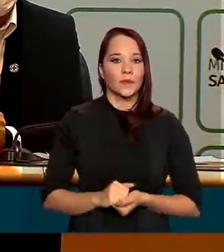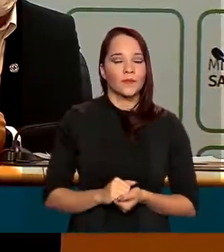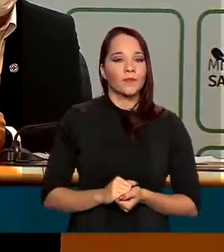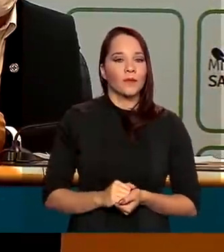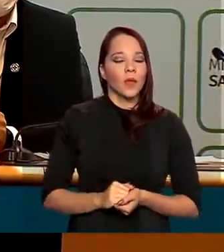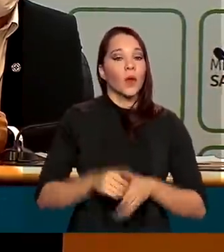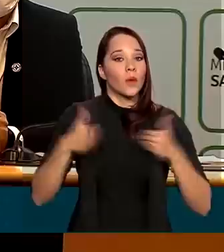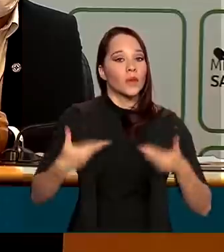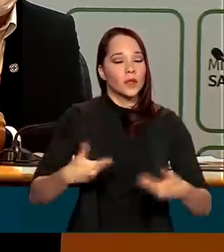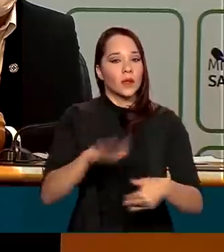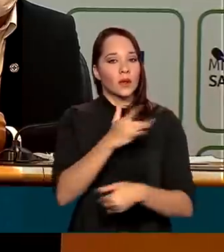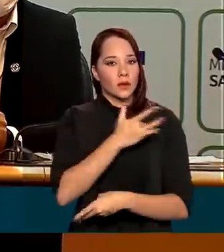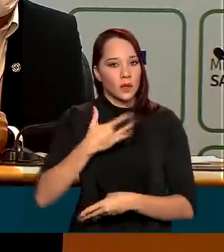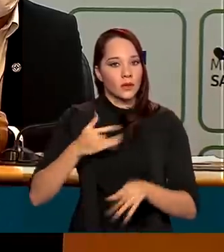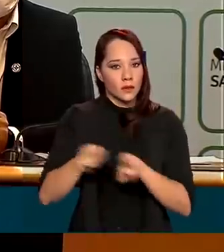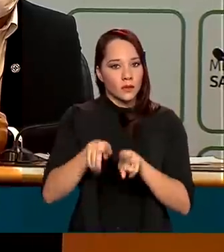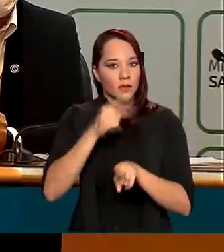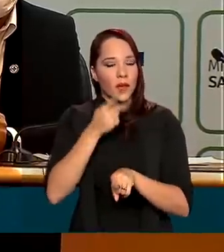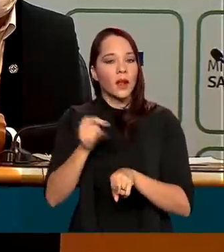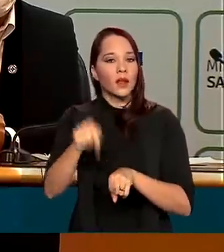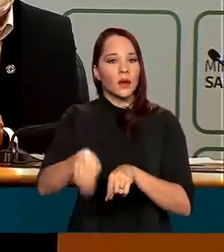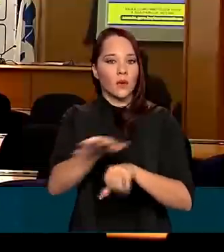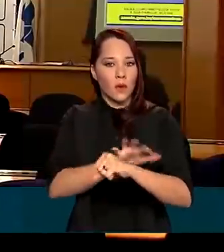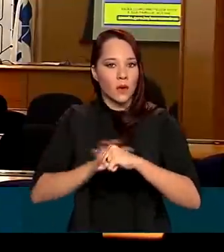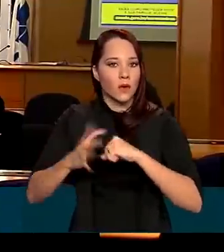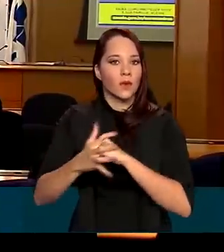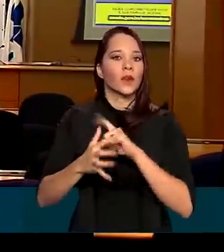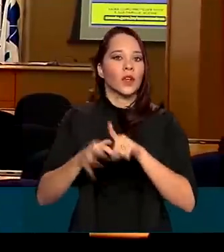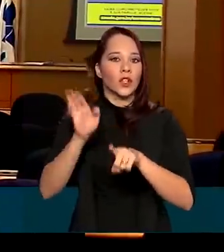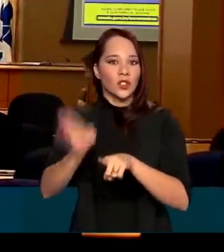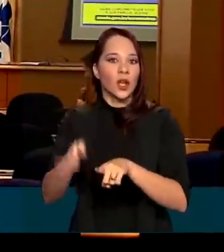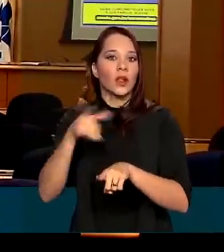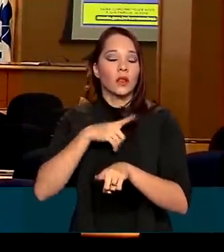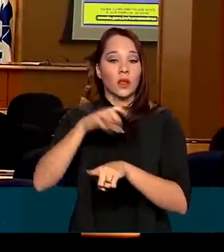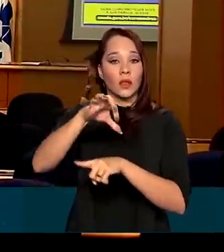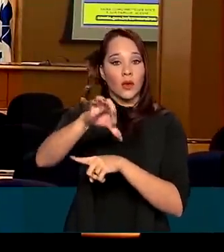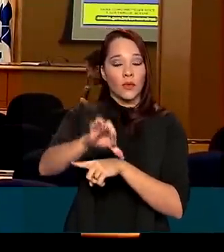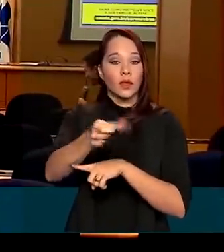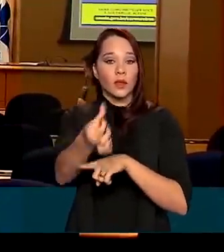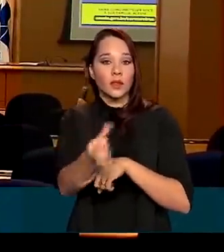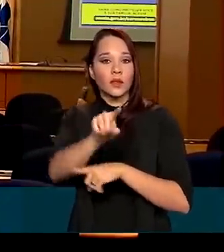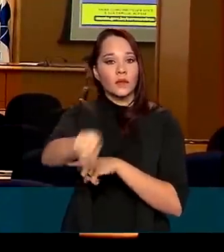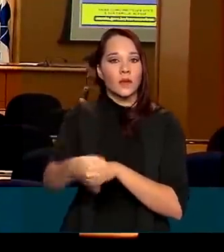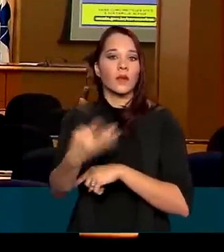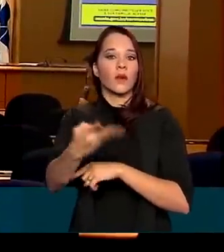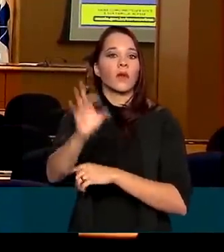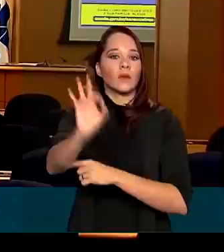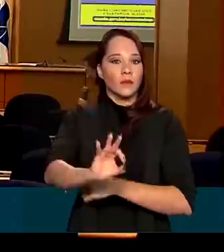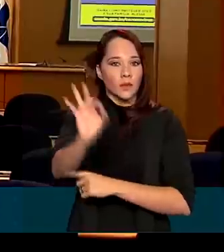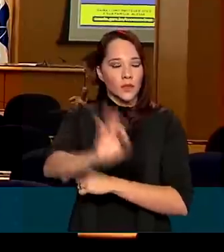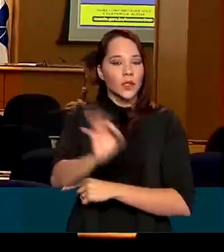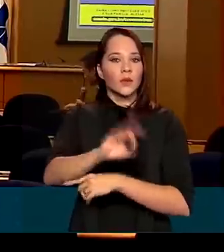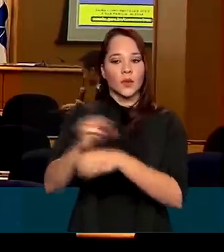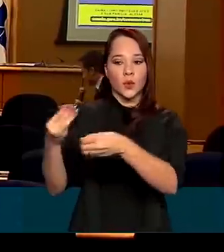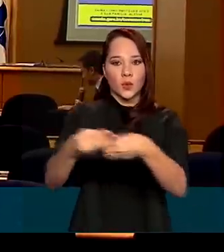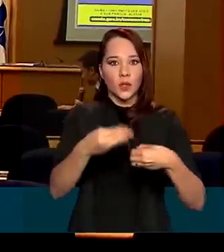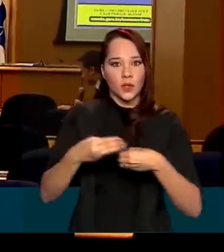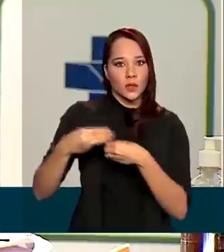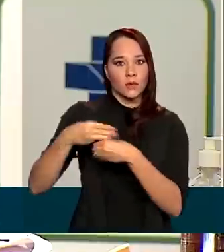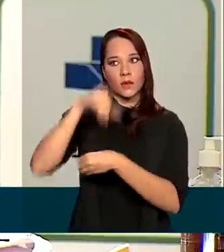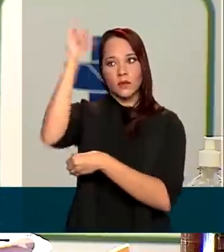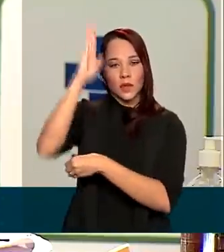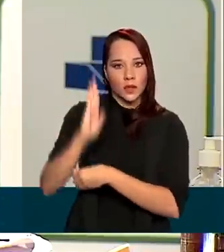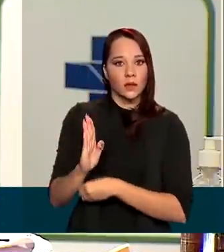segundo o Ministério da Saúde, o novo coronavírus já chegou a 96,4% dos municípios brasileiros.